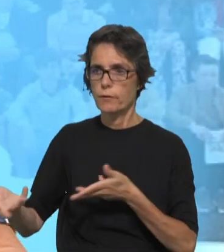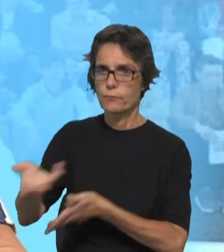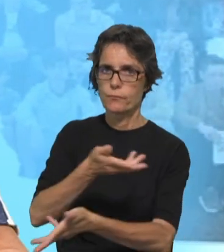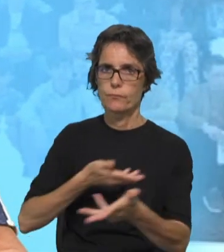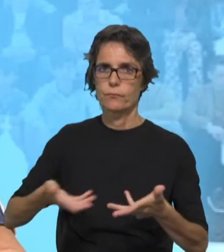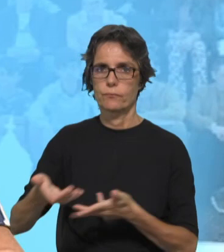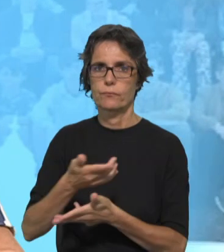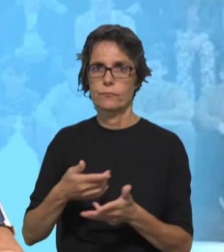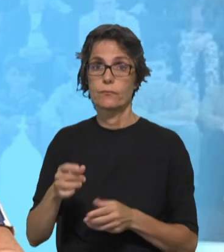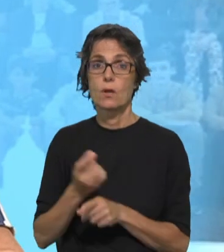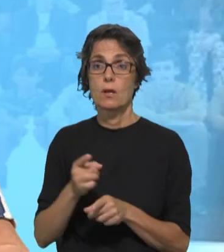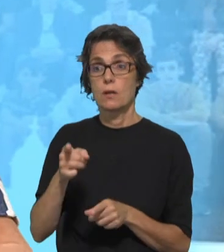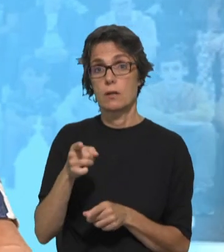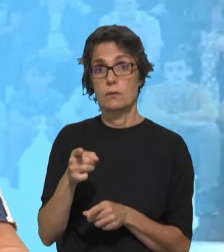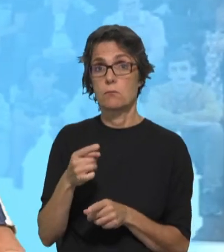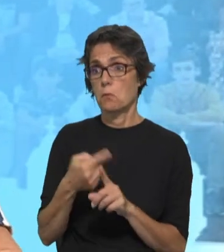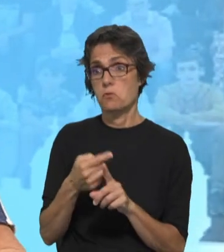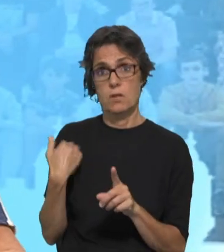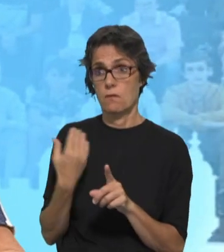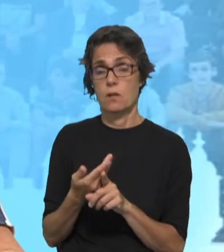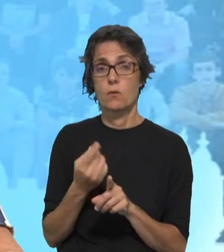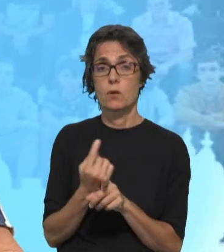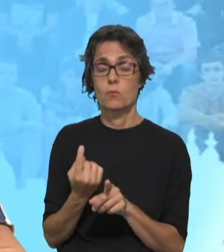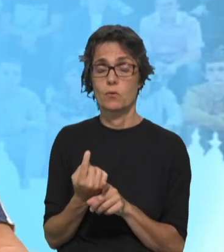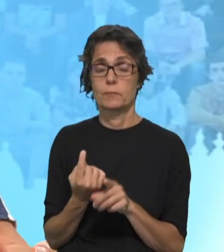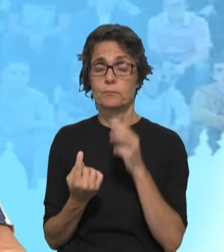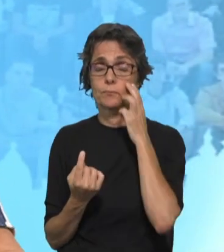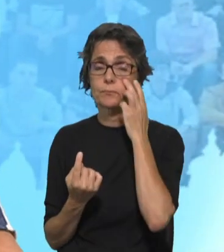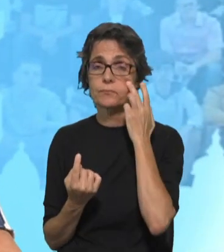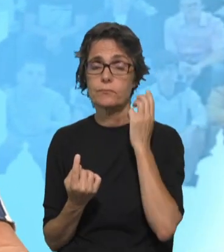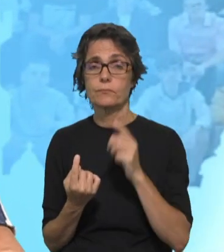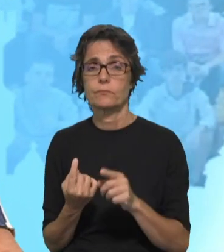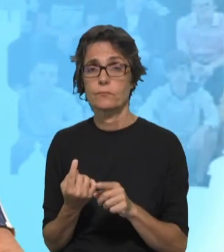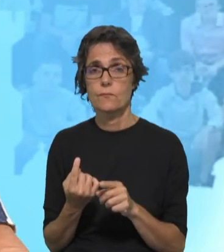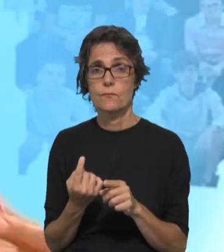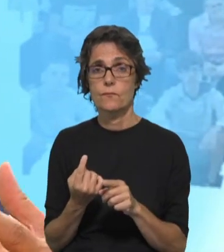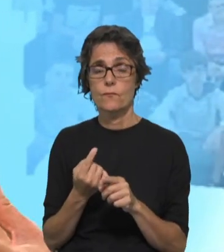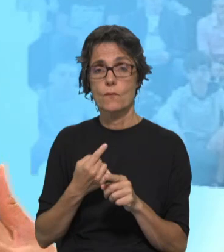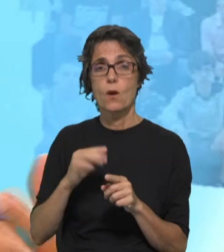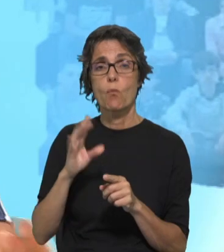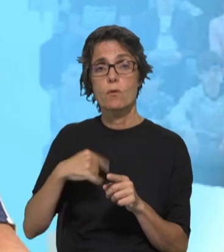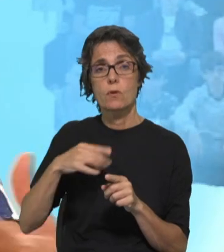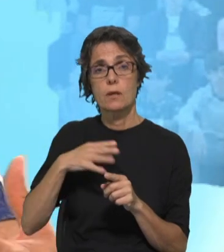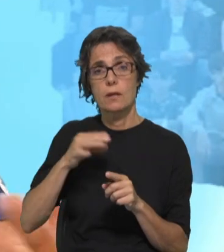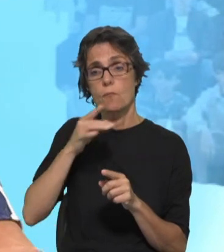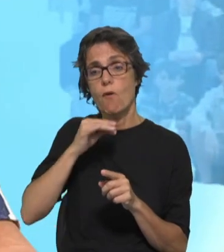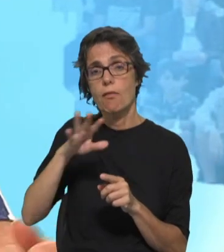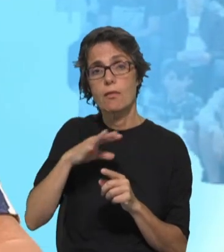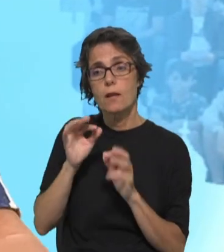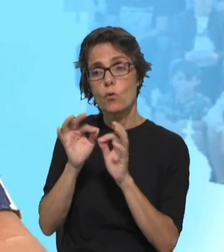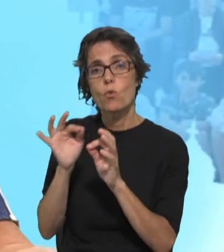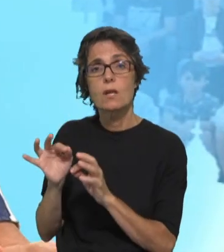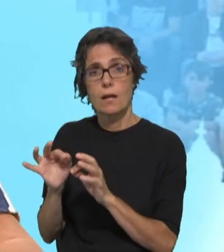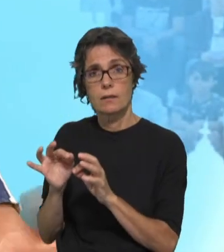corre muito bem, porque curiosamente, ou não, nesse âmbito do cuidado da terra, dos outros